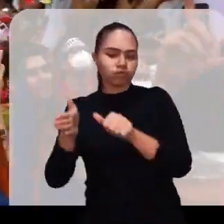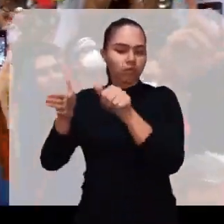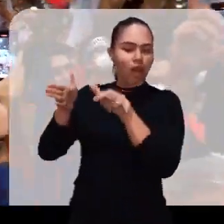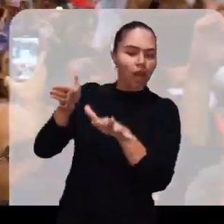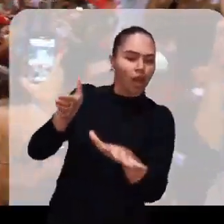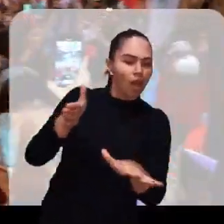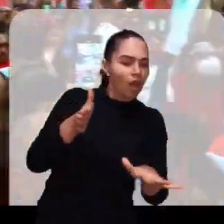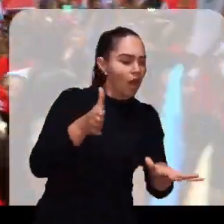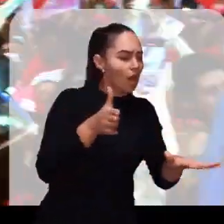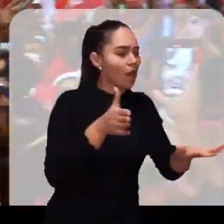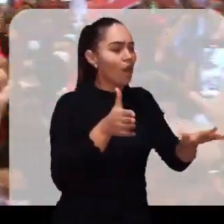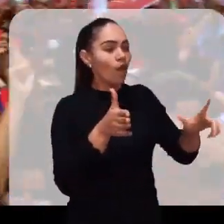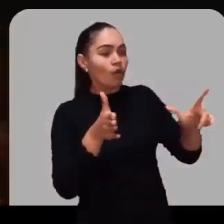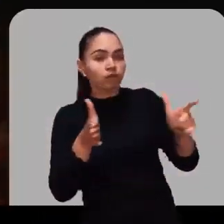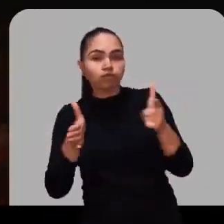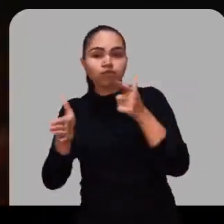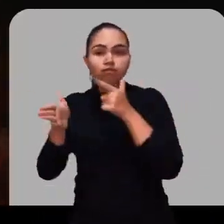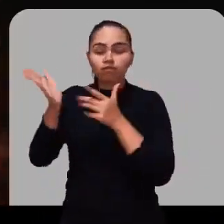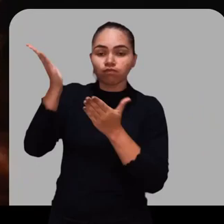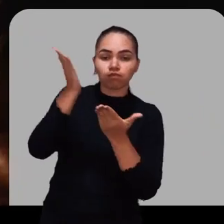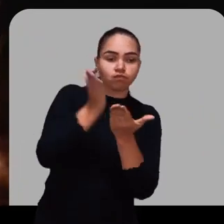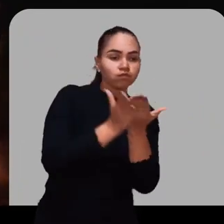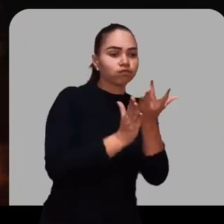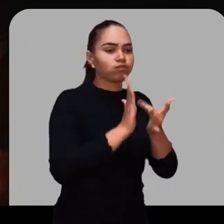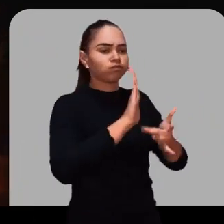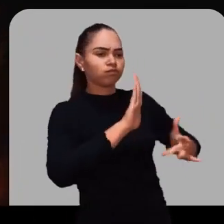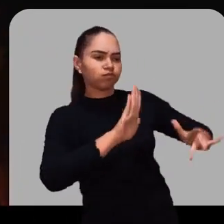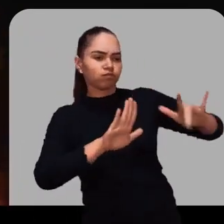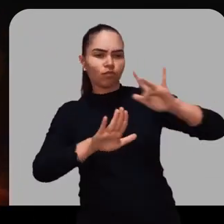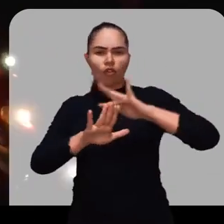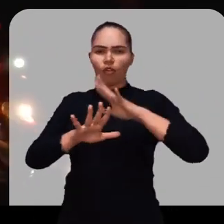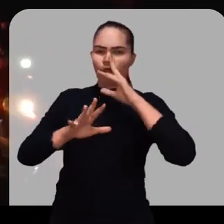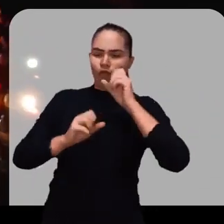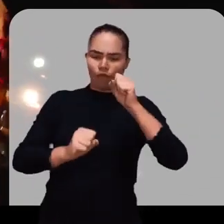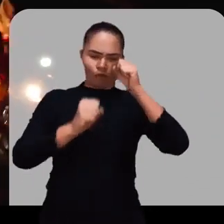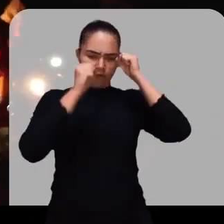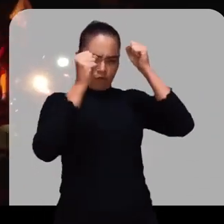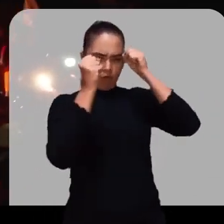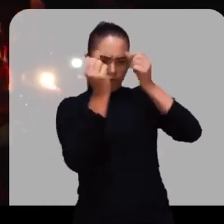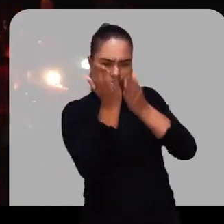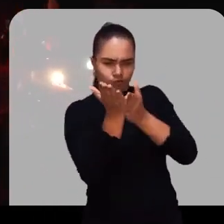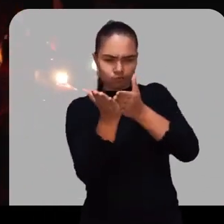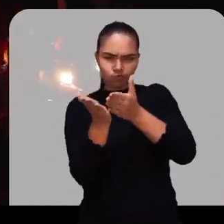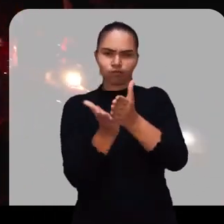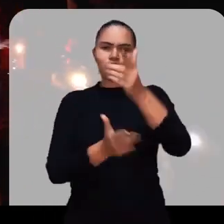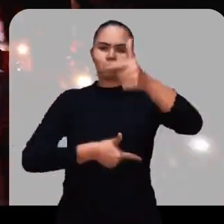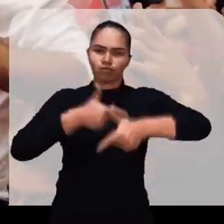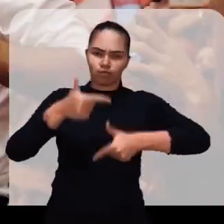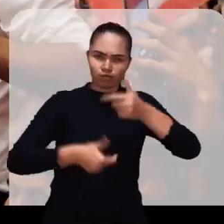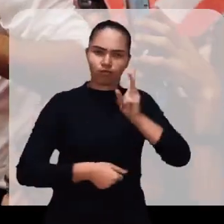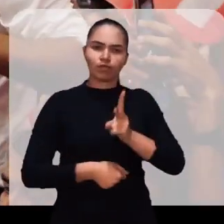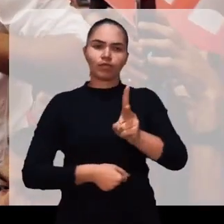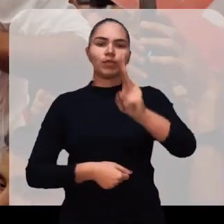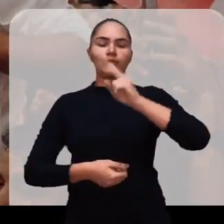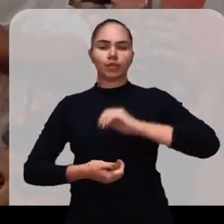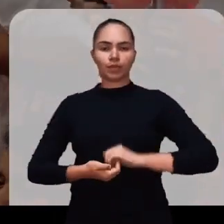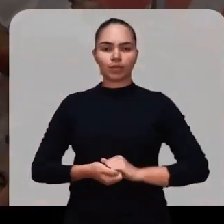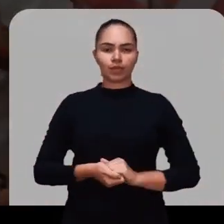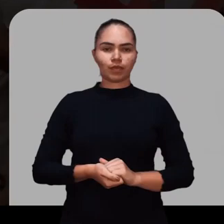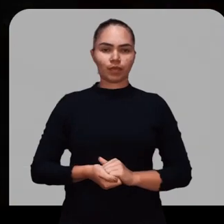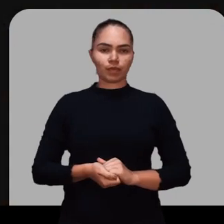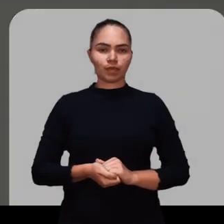corre pro mar Essa força ninguém pode parar